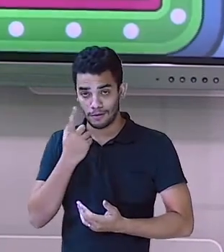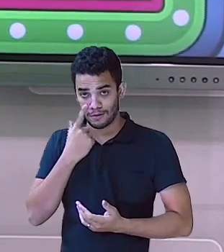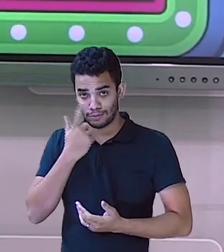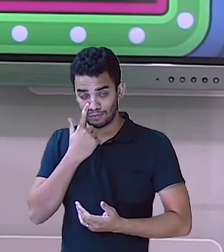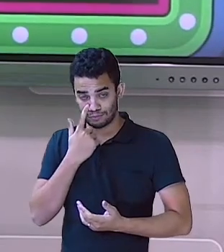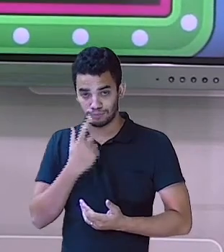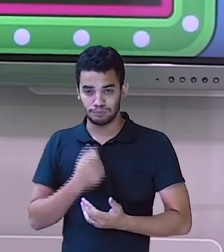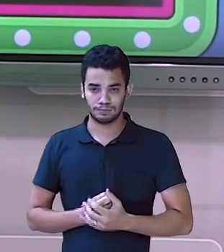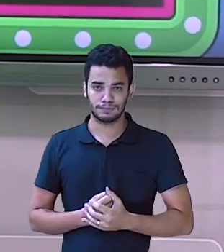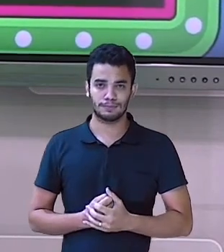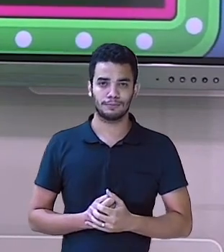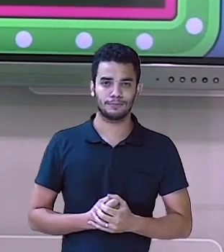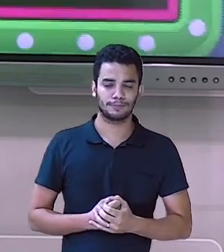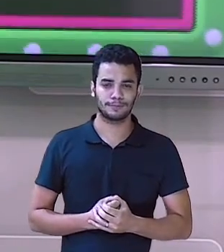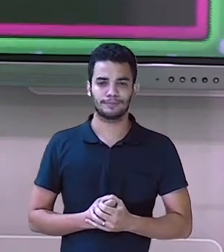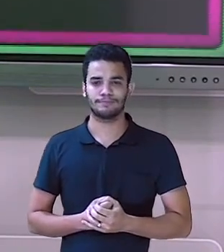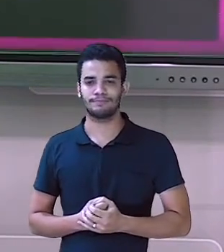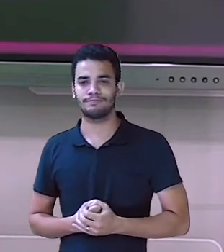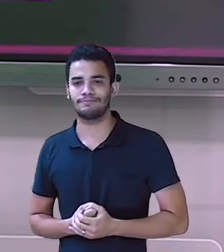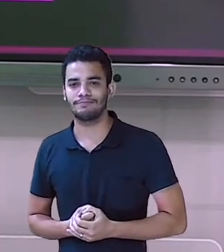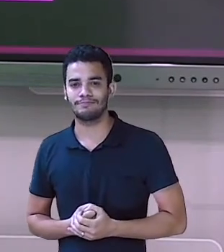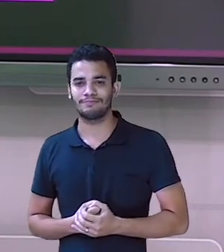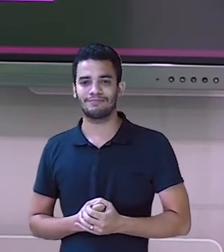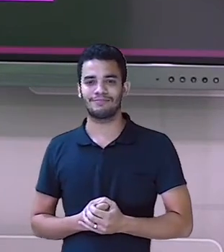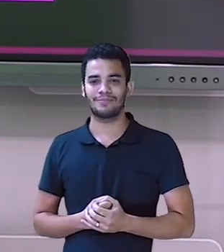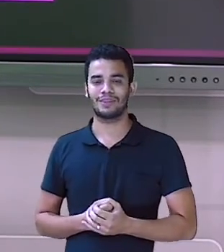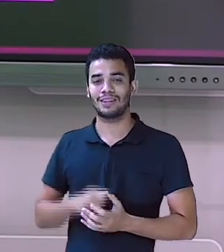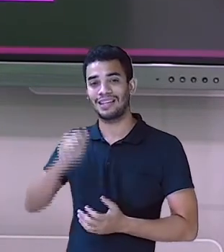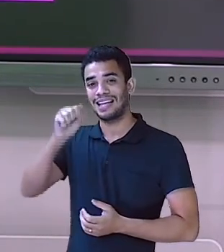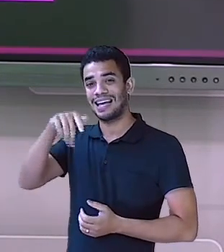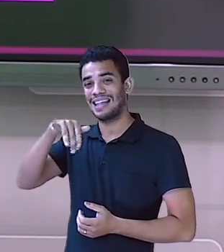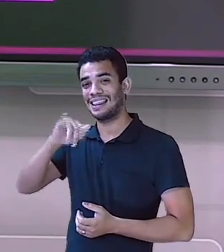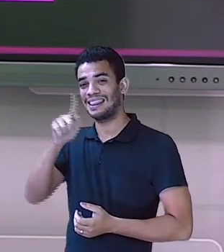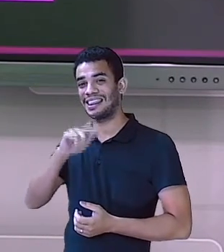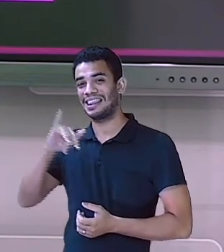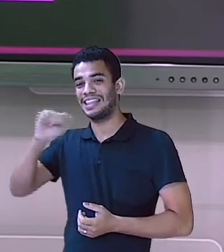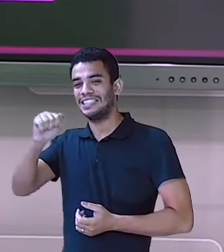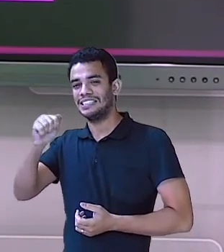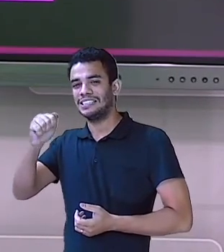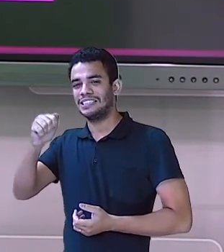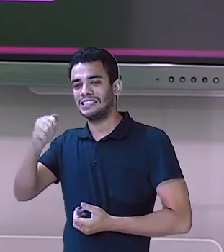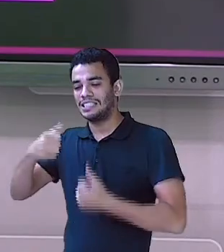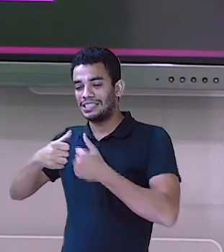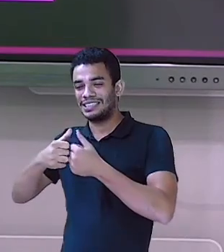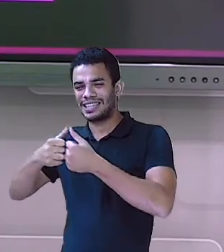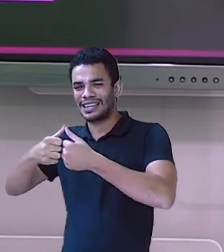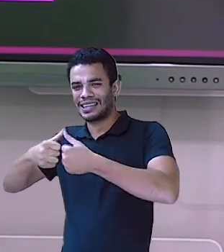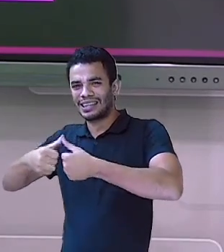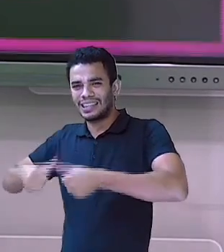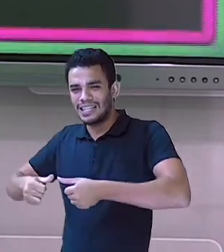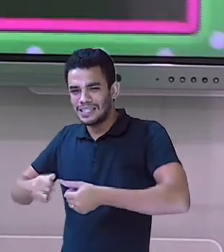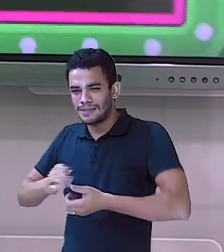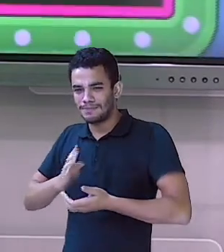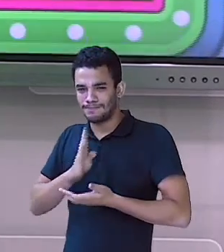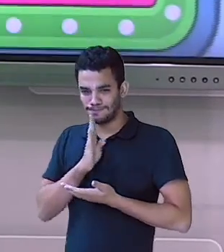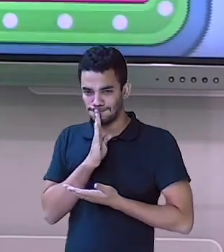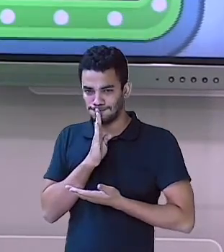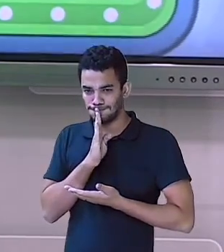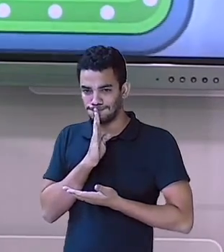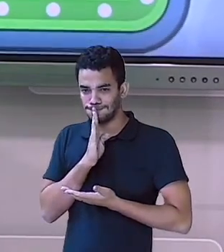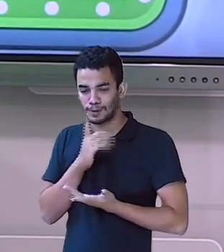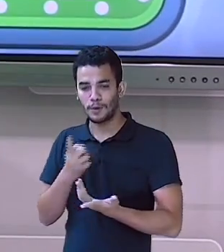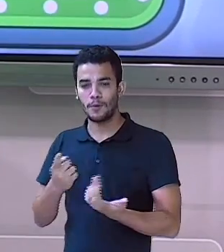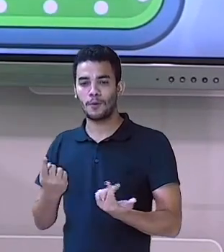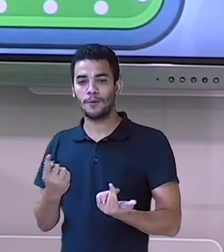Pergunta 2. Número 2. Anísia está quieta. Hum, está quieta. Predicado nominal. Eu tenho um verbo de